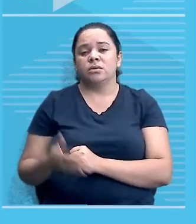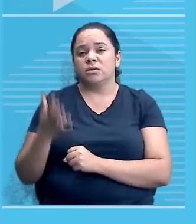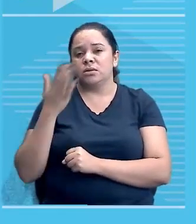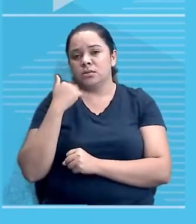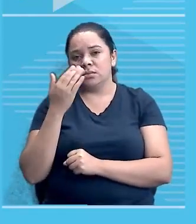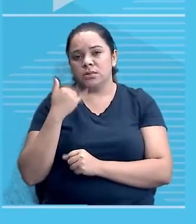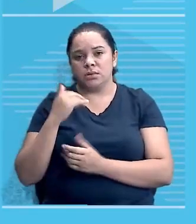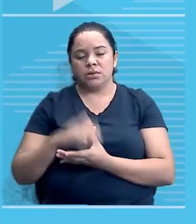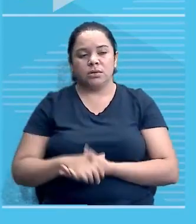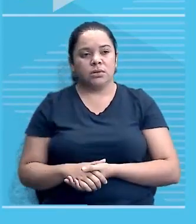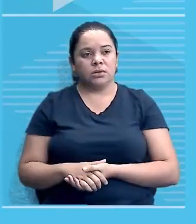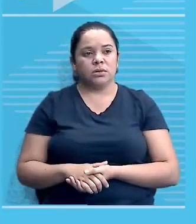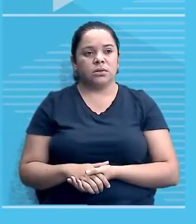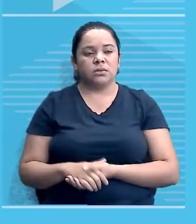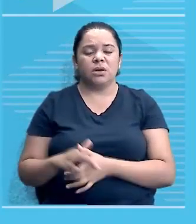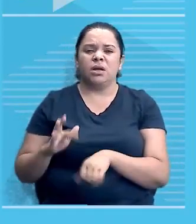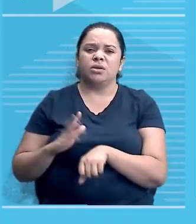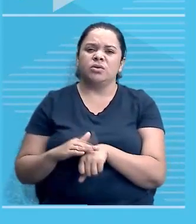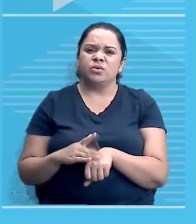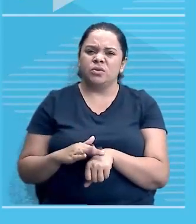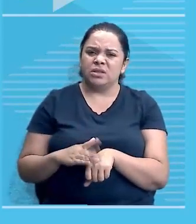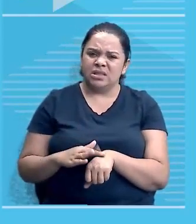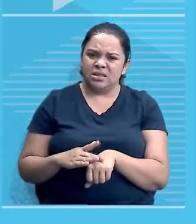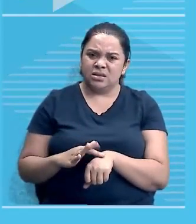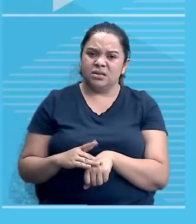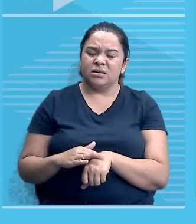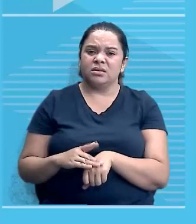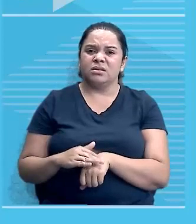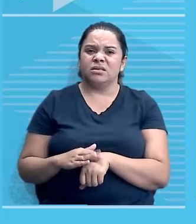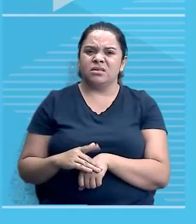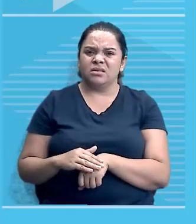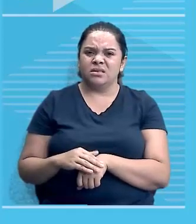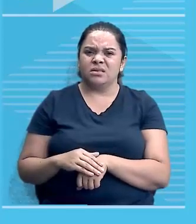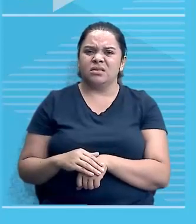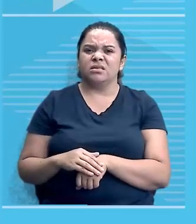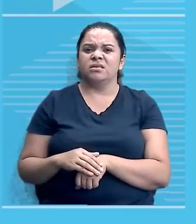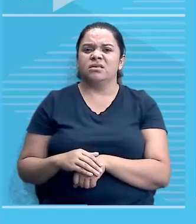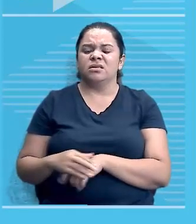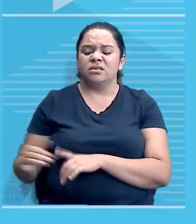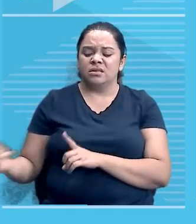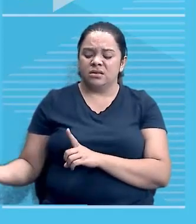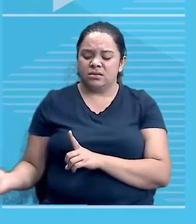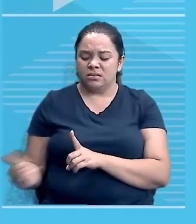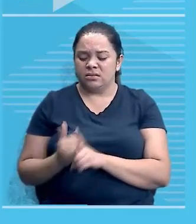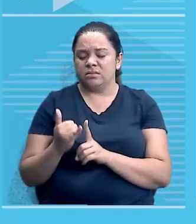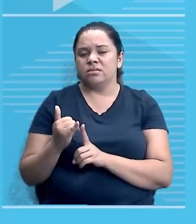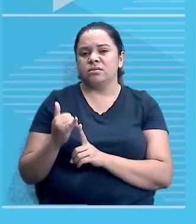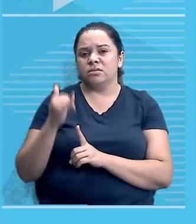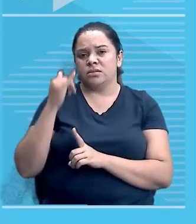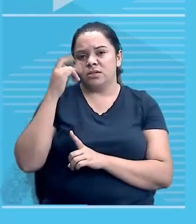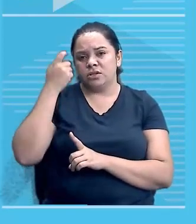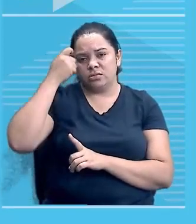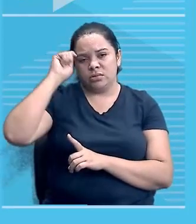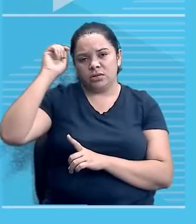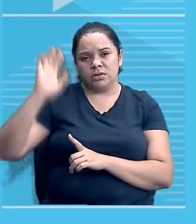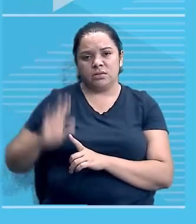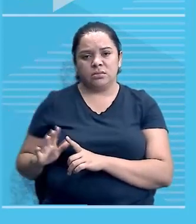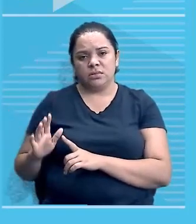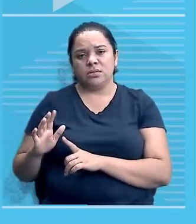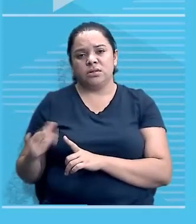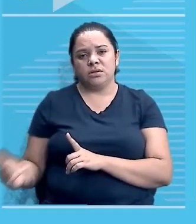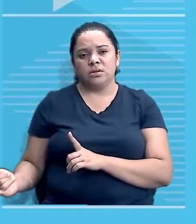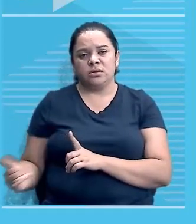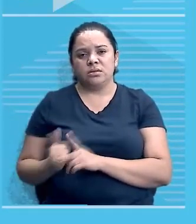bastasse as epidemias, as doenças que eles já foram vítimas, os africanos, muito propício